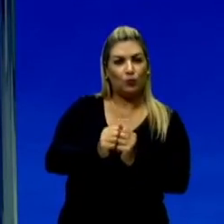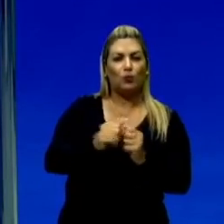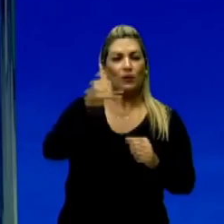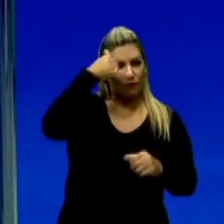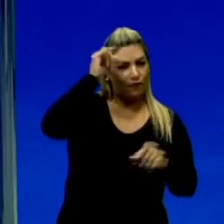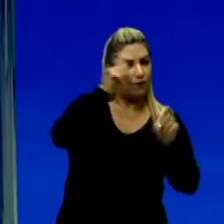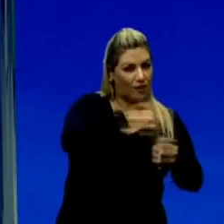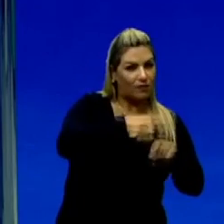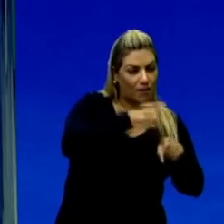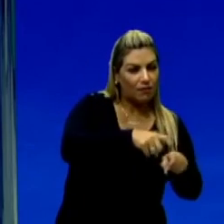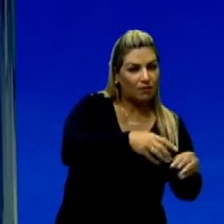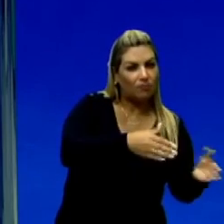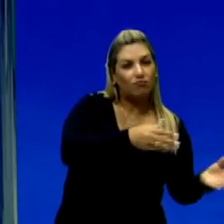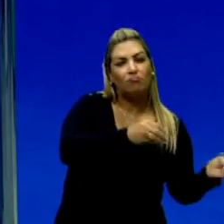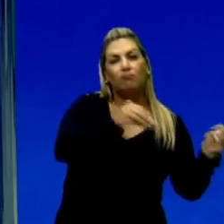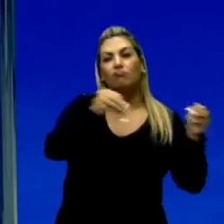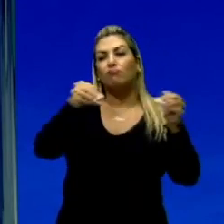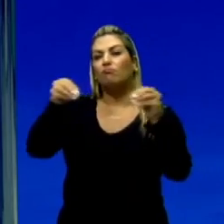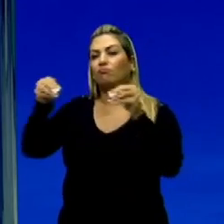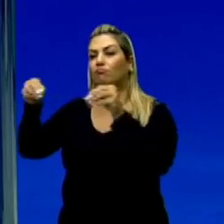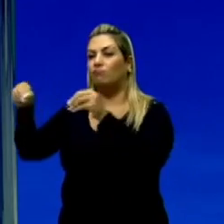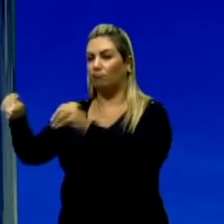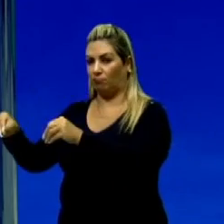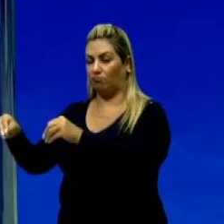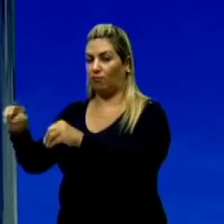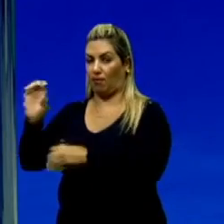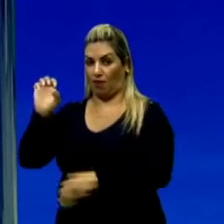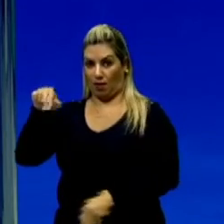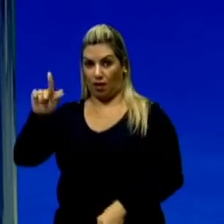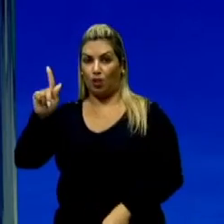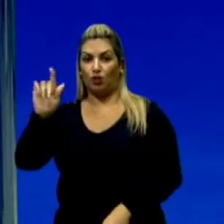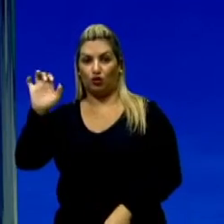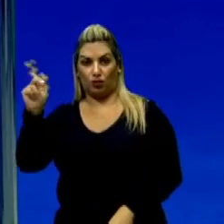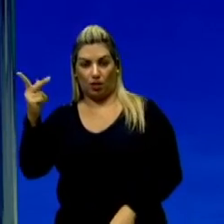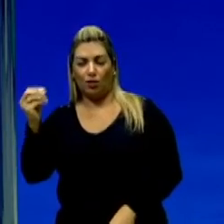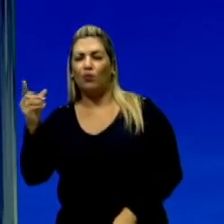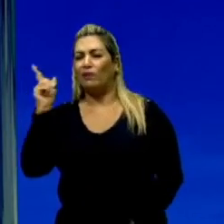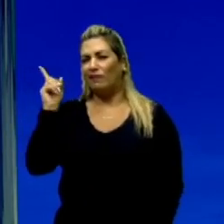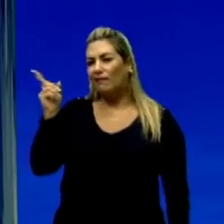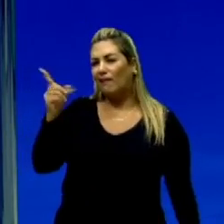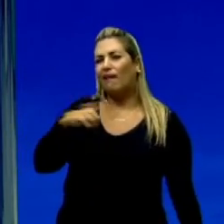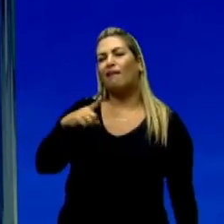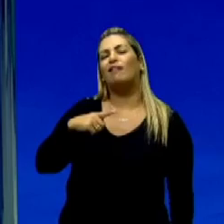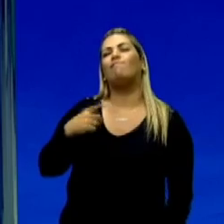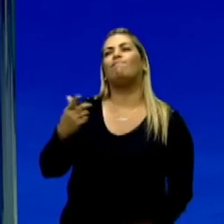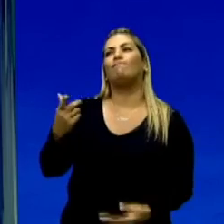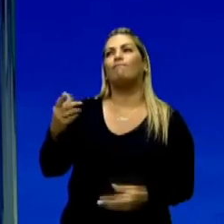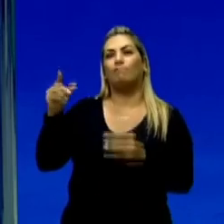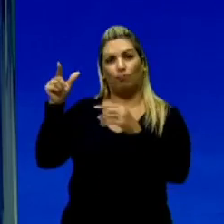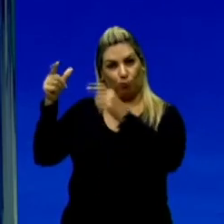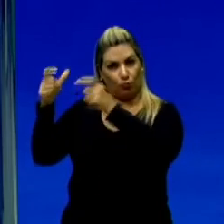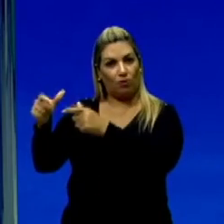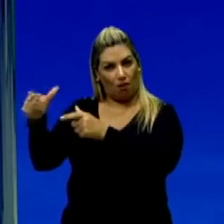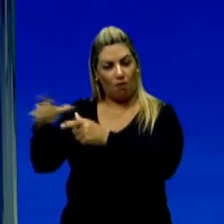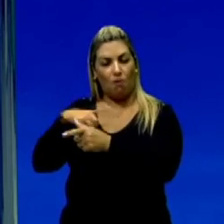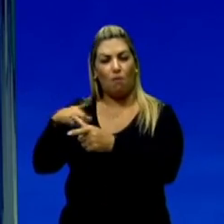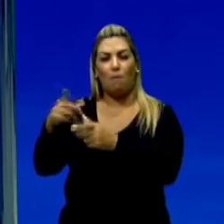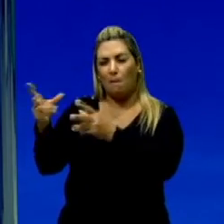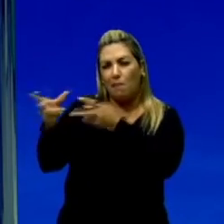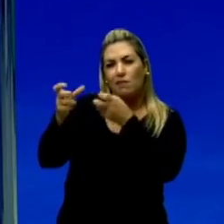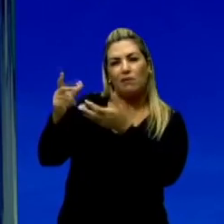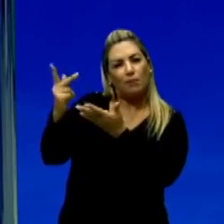fazenda e vão para um engenho. E lá, nesse engenho, a gente vai perceber que